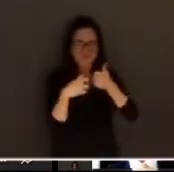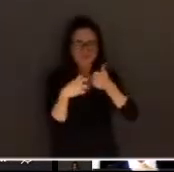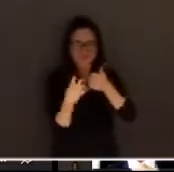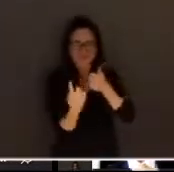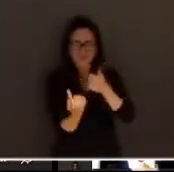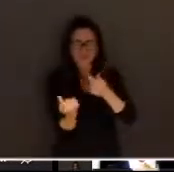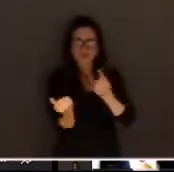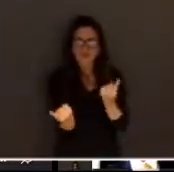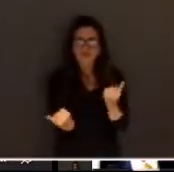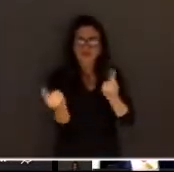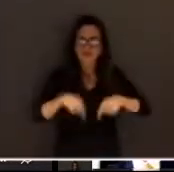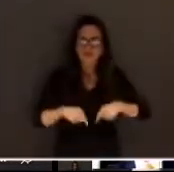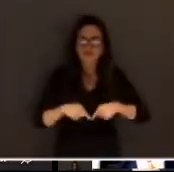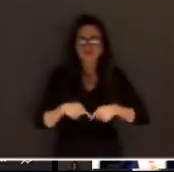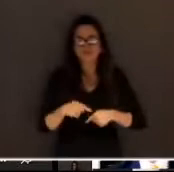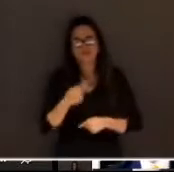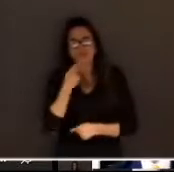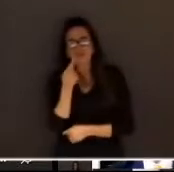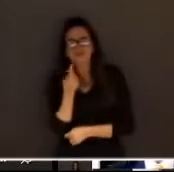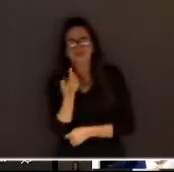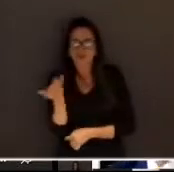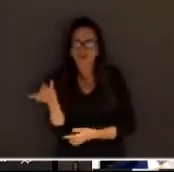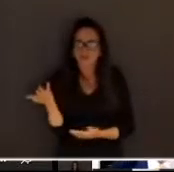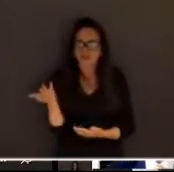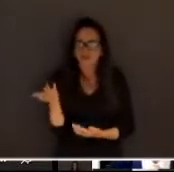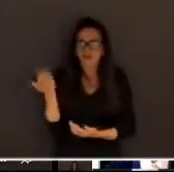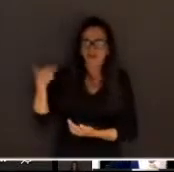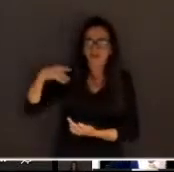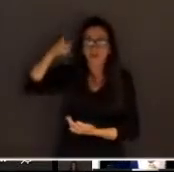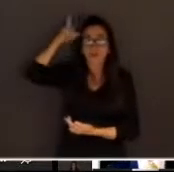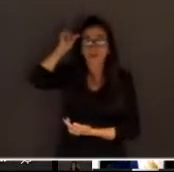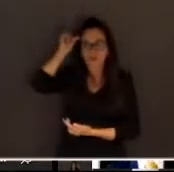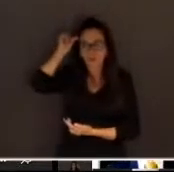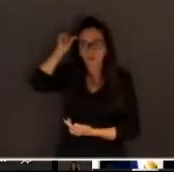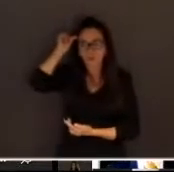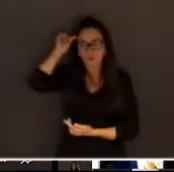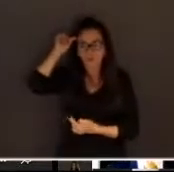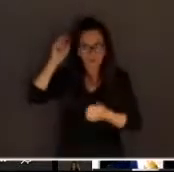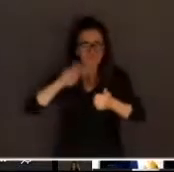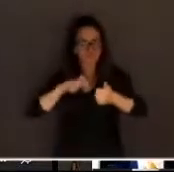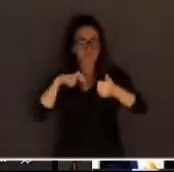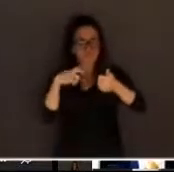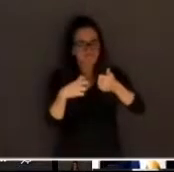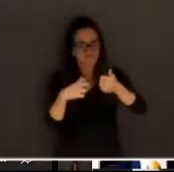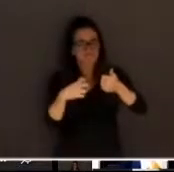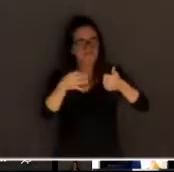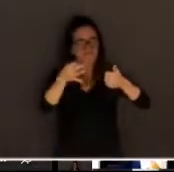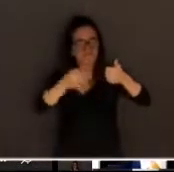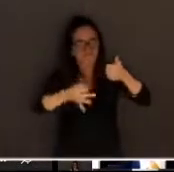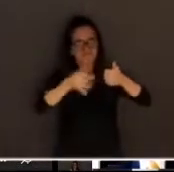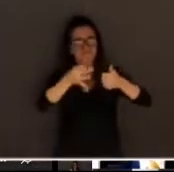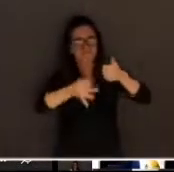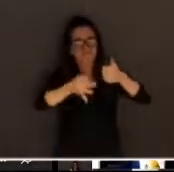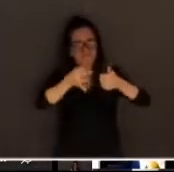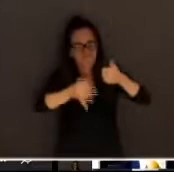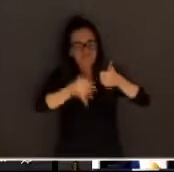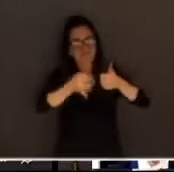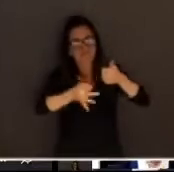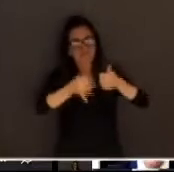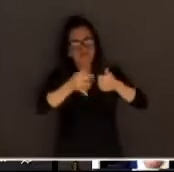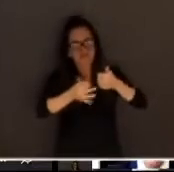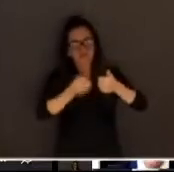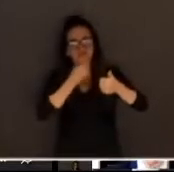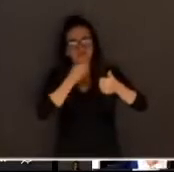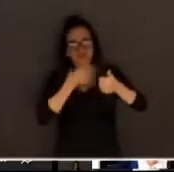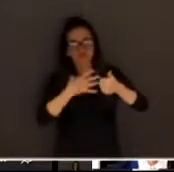do que disseram na data de ontem, é um tribunal que funciona e funciona muitíssimo